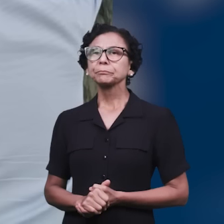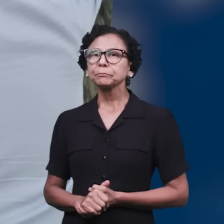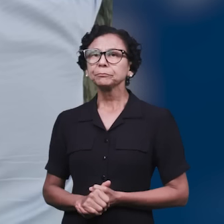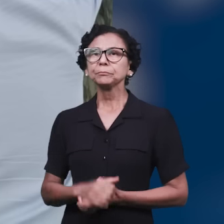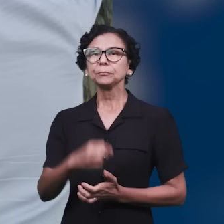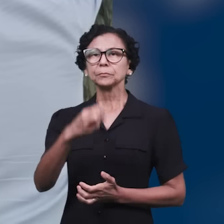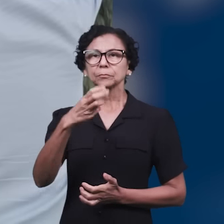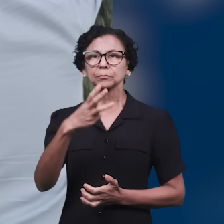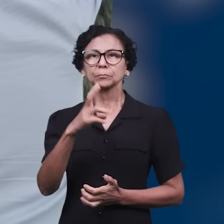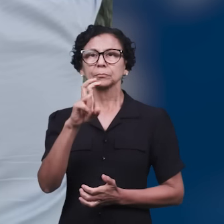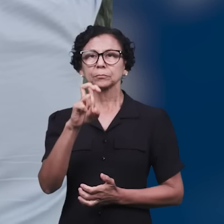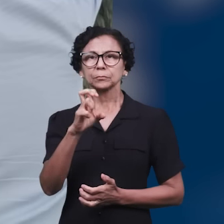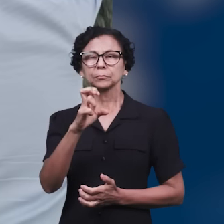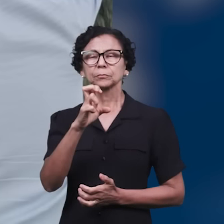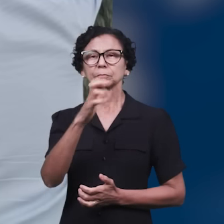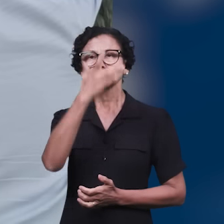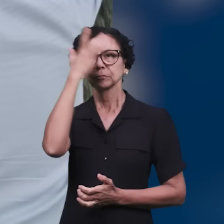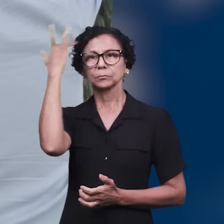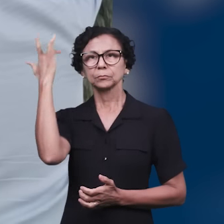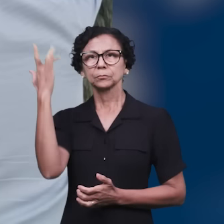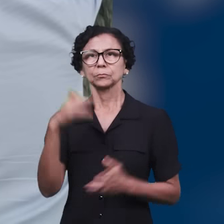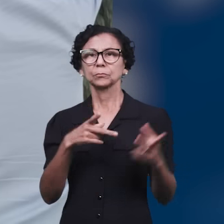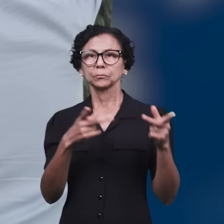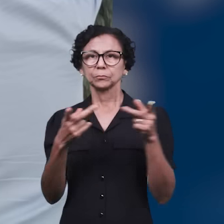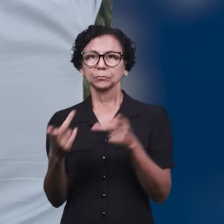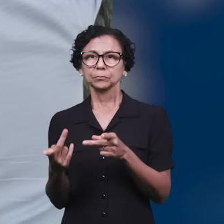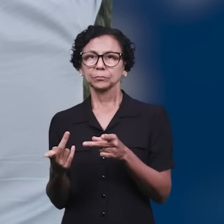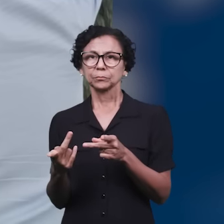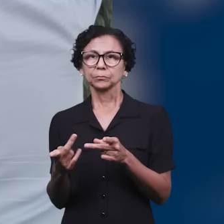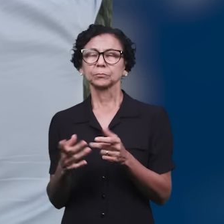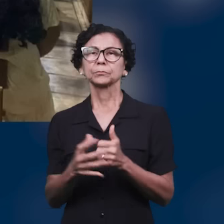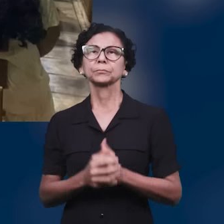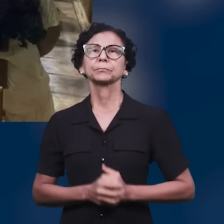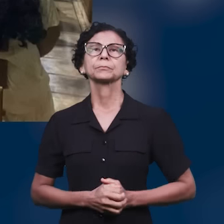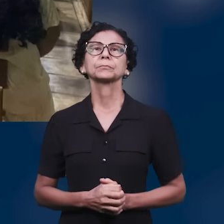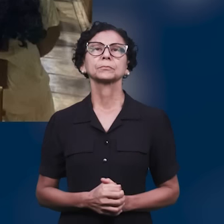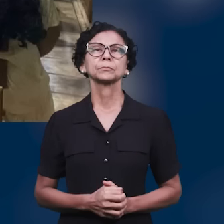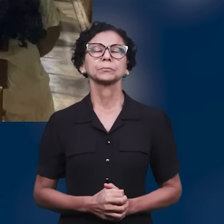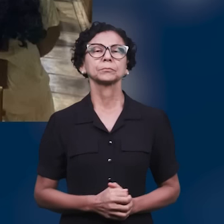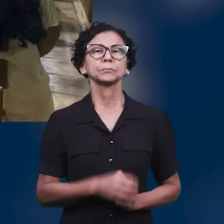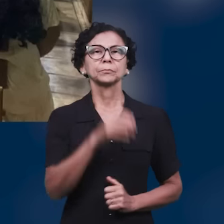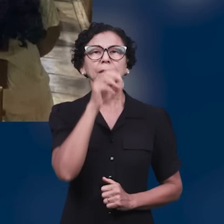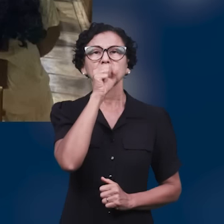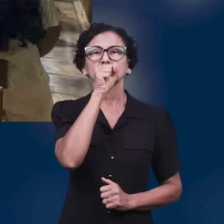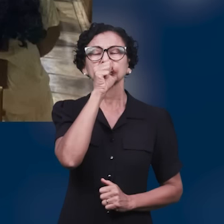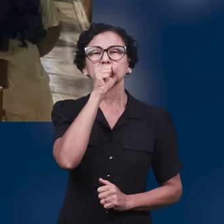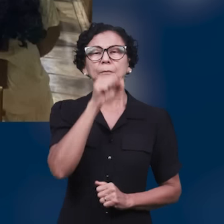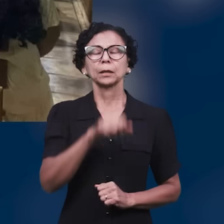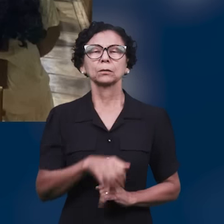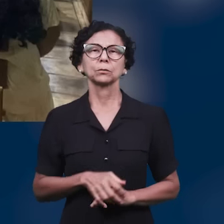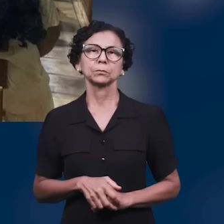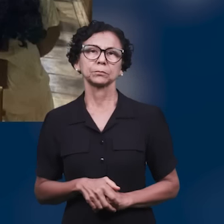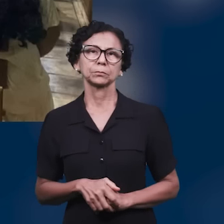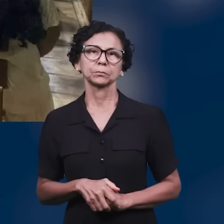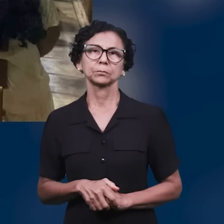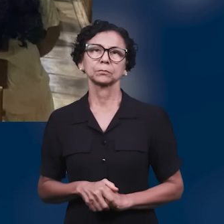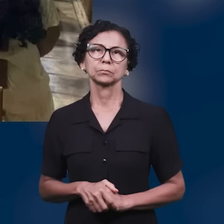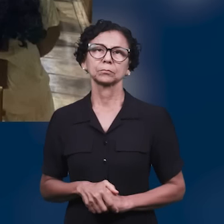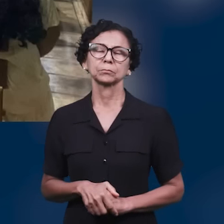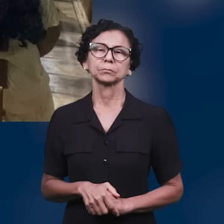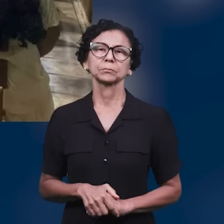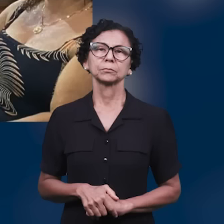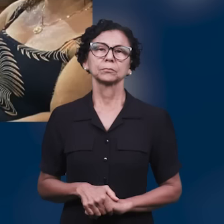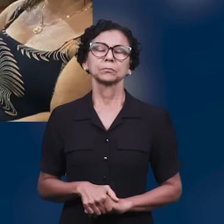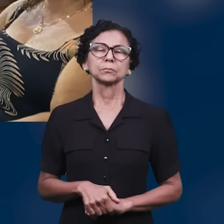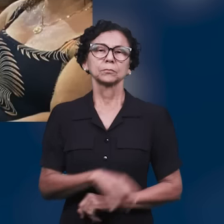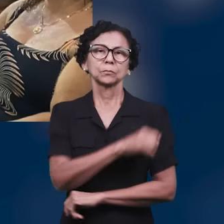35 visitantes no culto de encerramento. Glórias ao nosso Deus! No último sábado, a Igreja de Fragoso, na cidade de